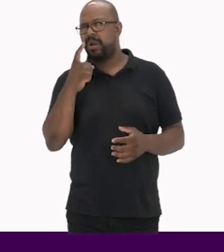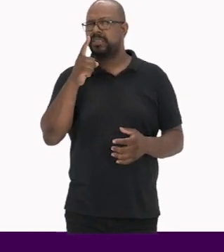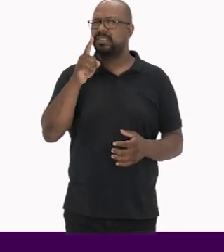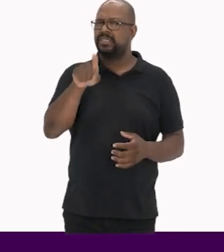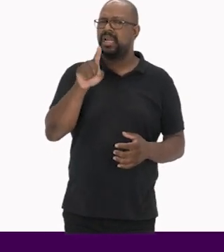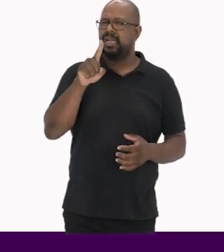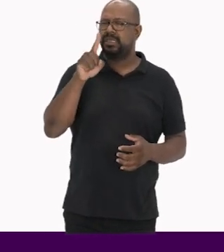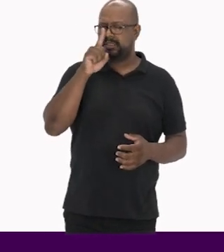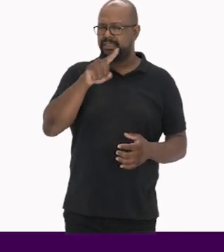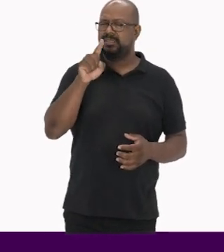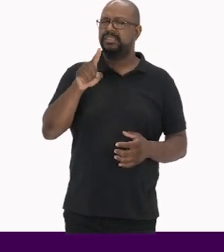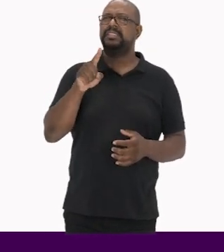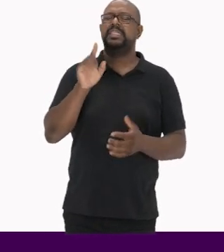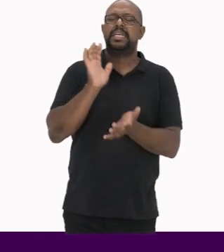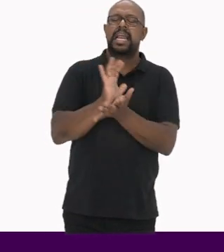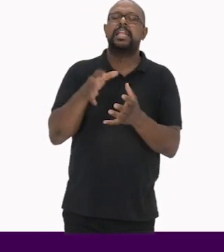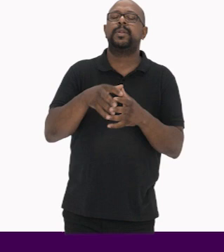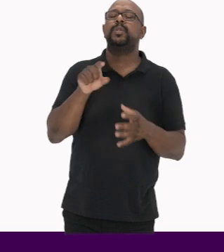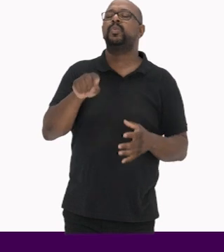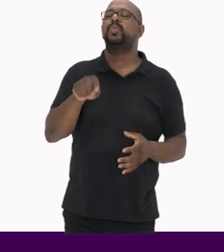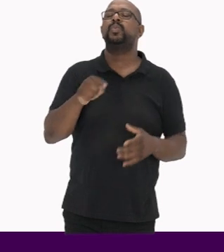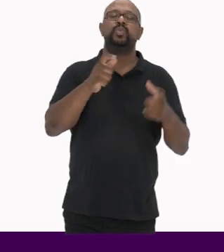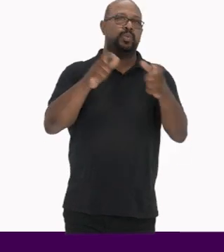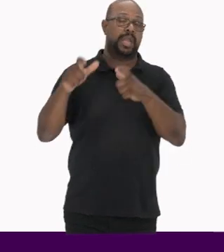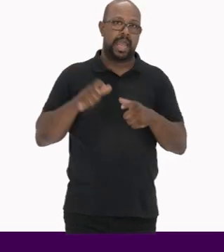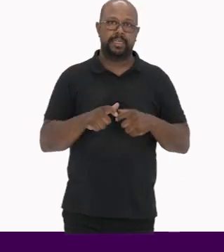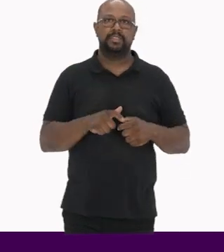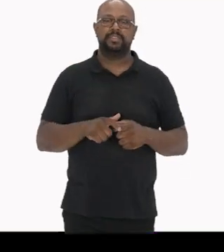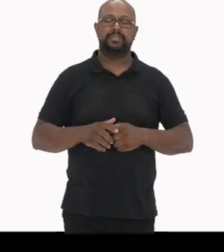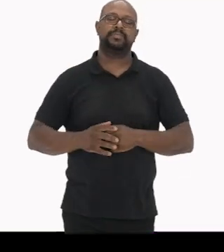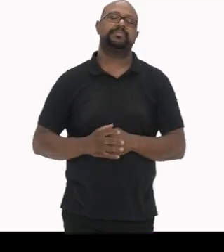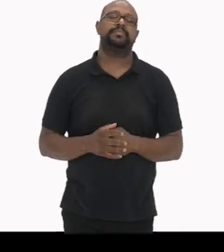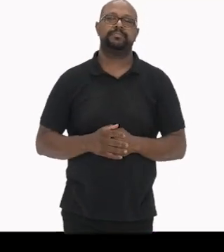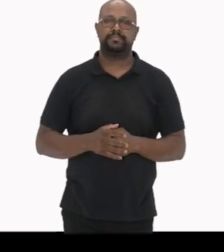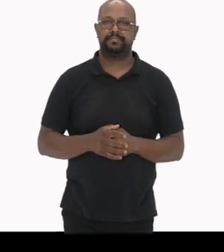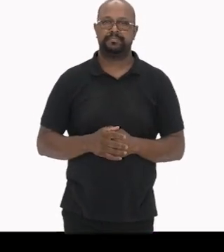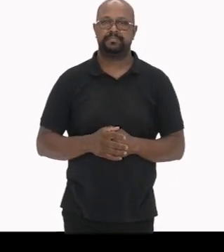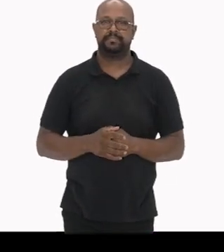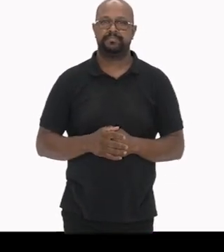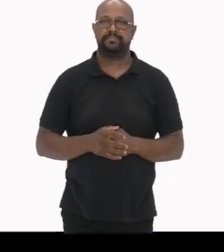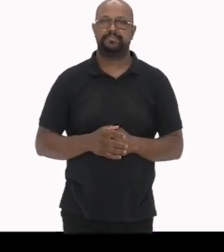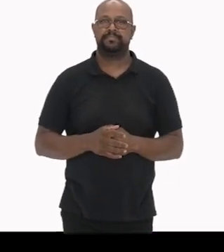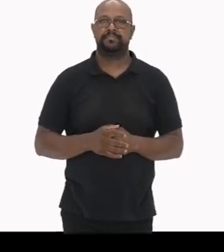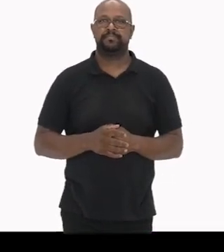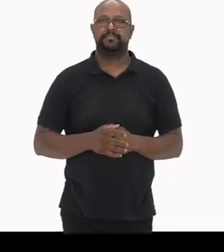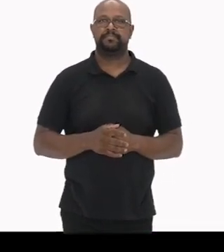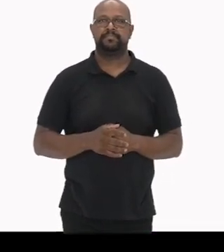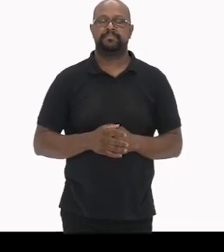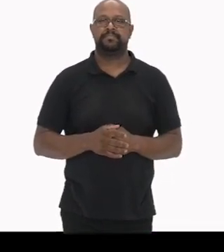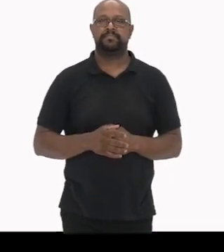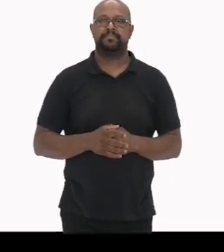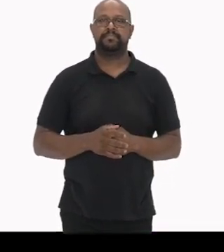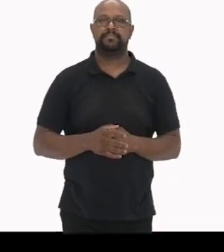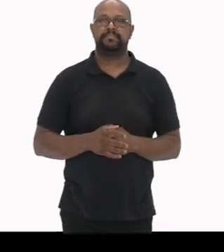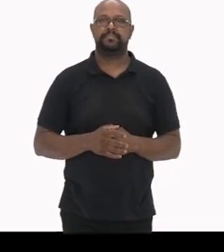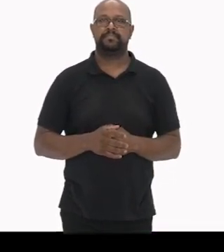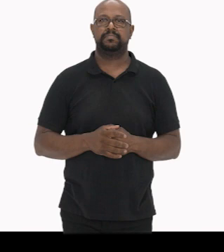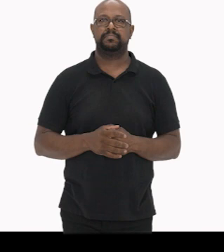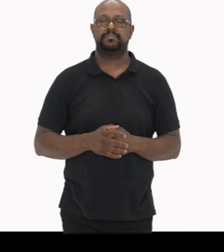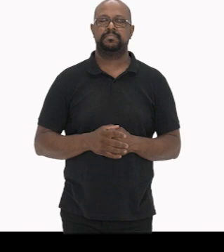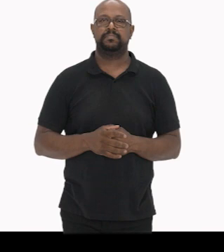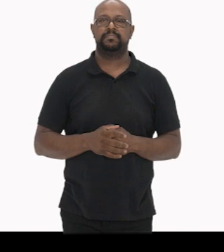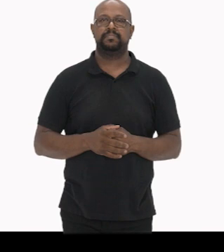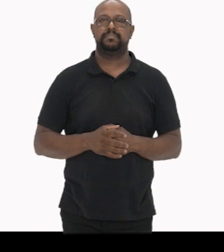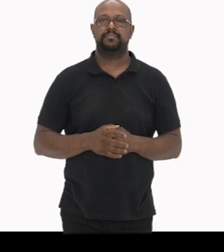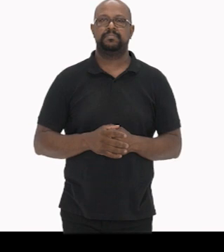fichas de categoria dos lugares Foto de uma ficha intitulada Fichas das categorias com o